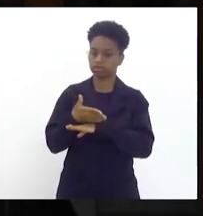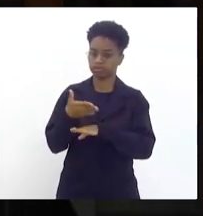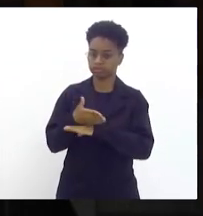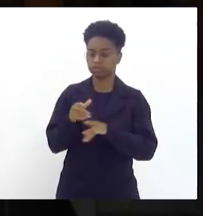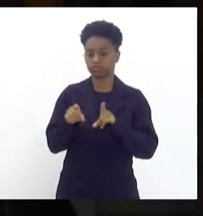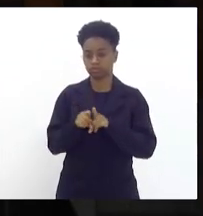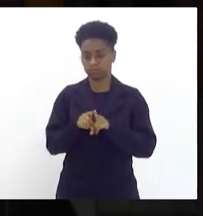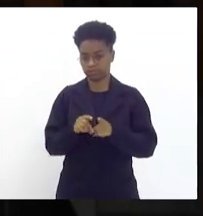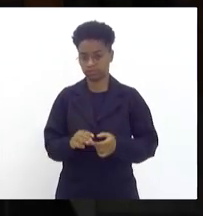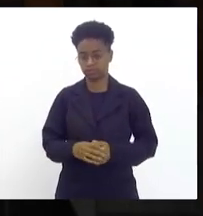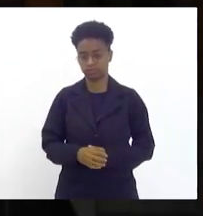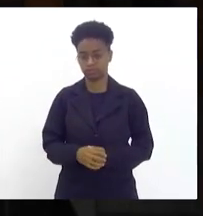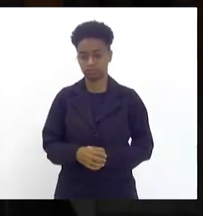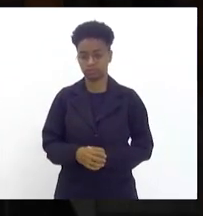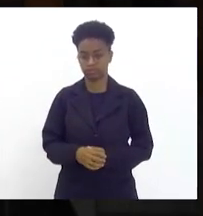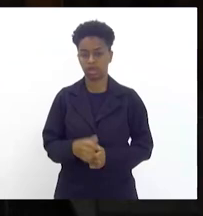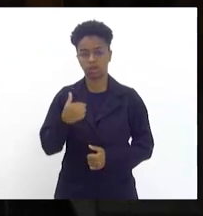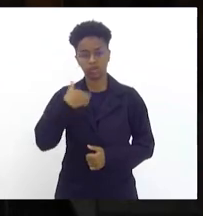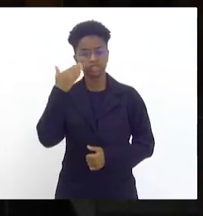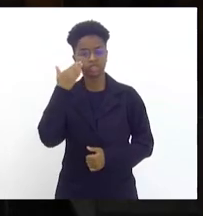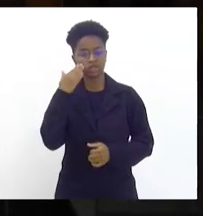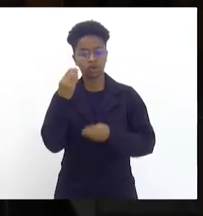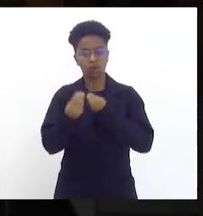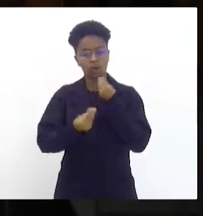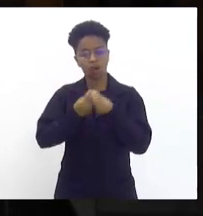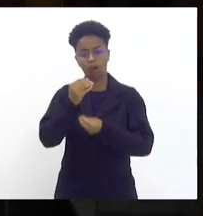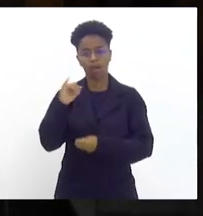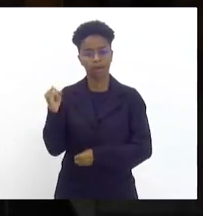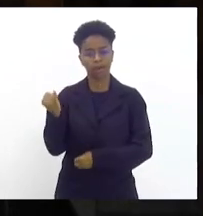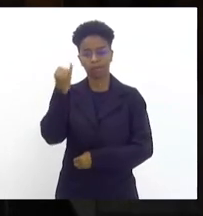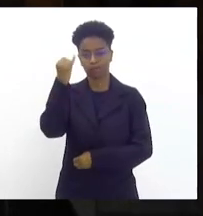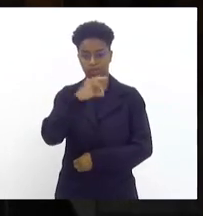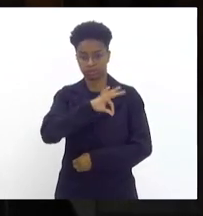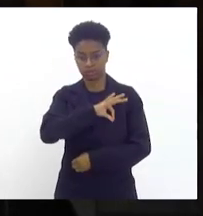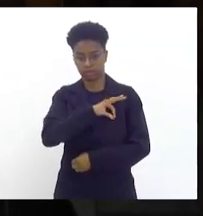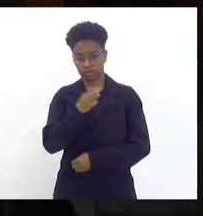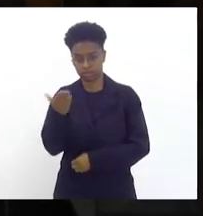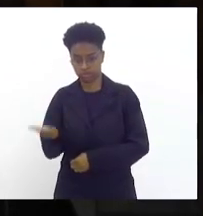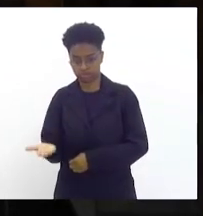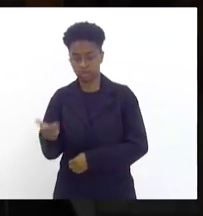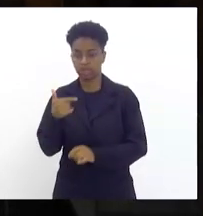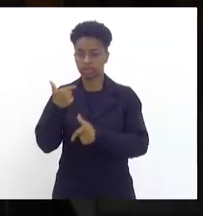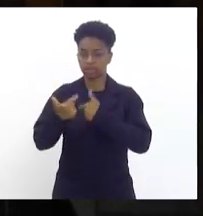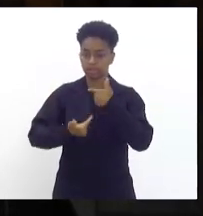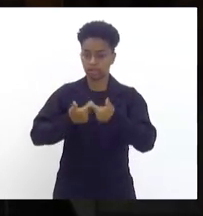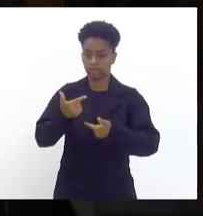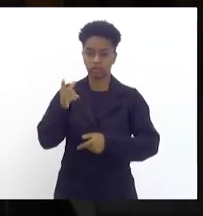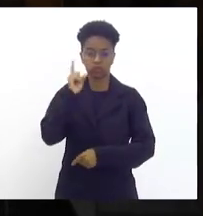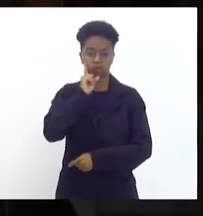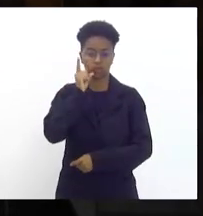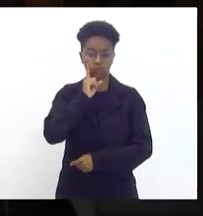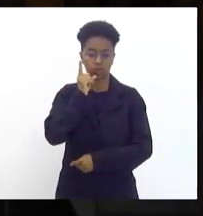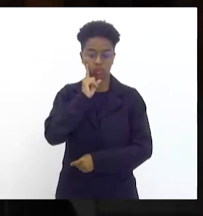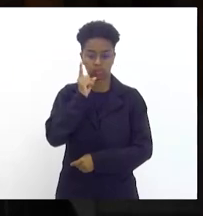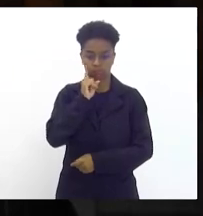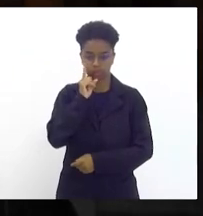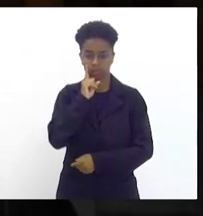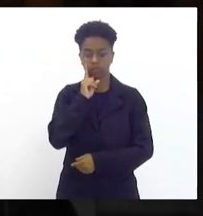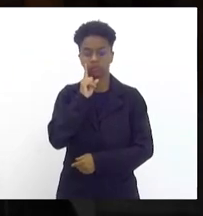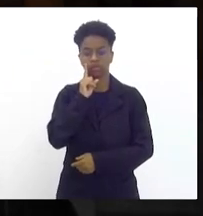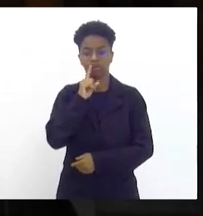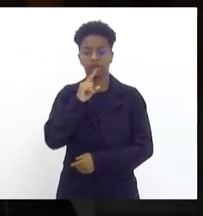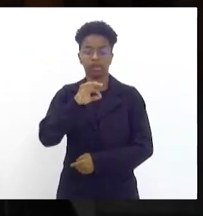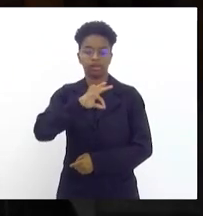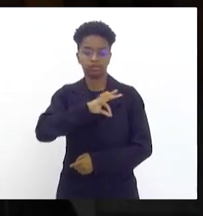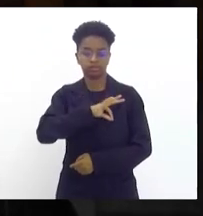corporação e sei o quanto é importante para aquele policial que está lá trabalhando todos os dias na ponta na delegacia